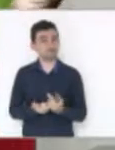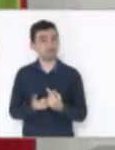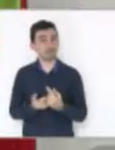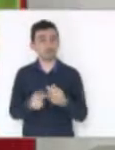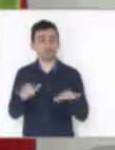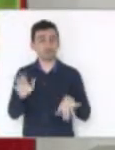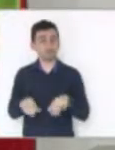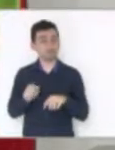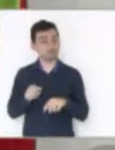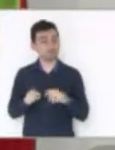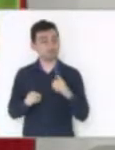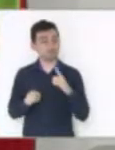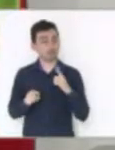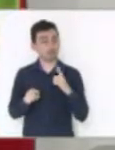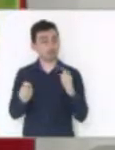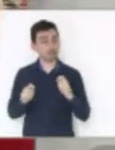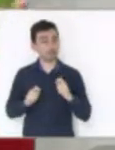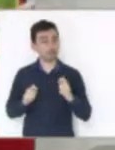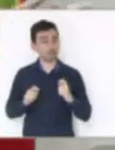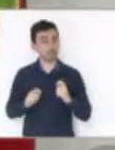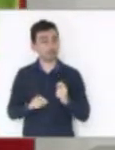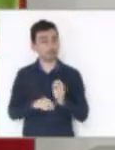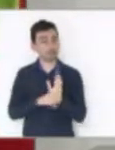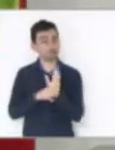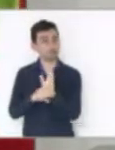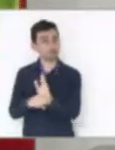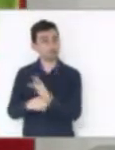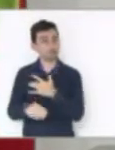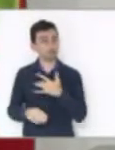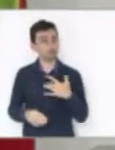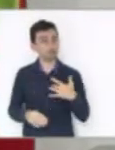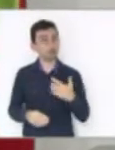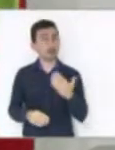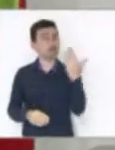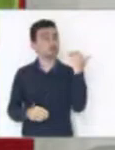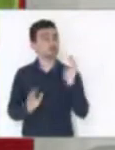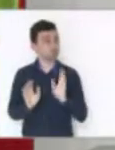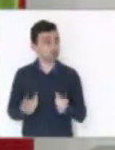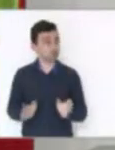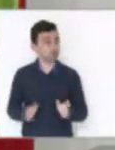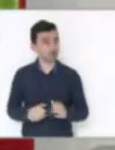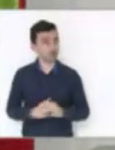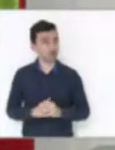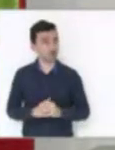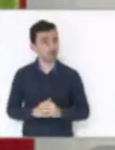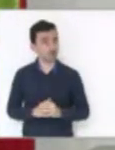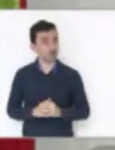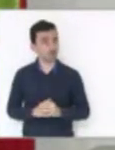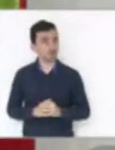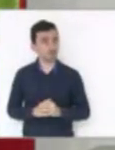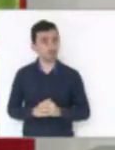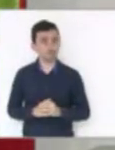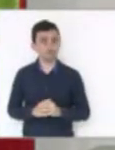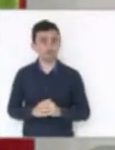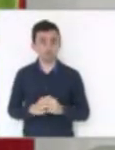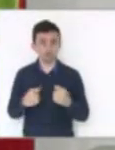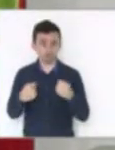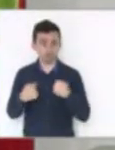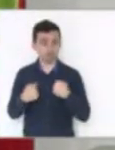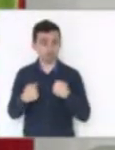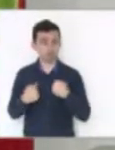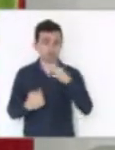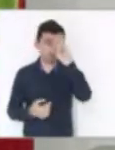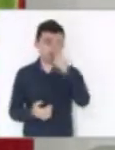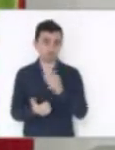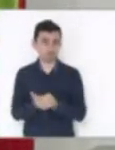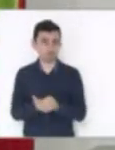algo a contribuir com a saúde como já teve anteriormente. acredito que não é com